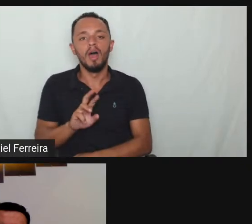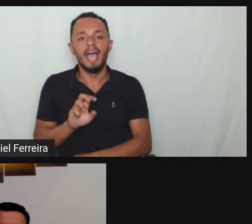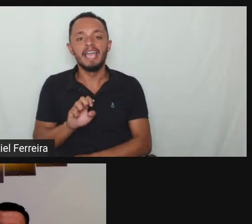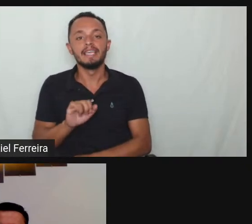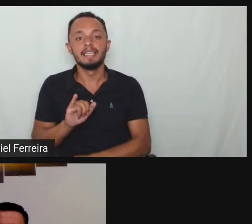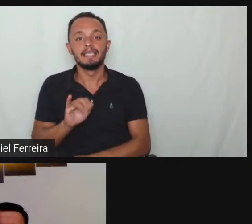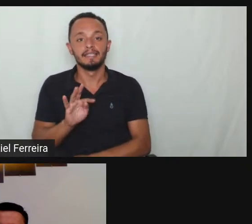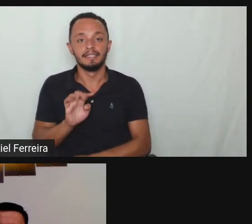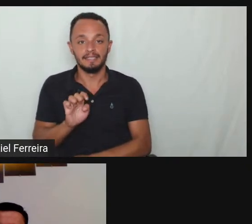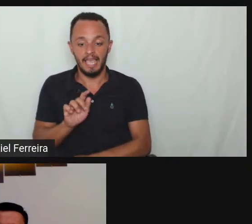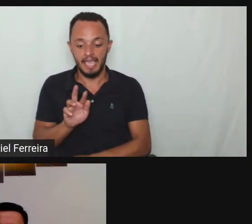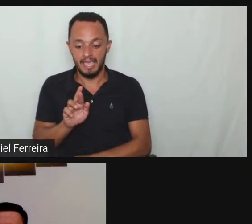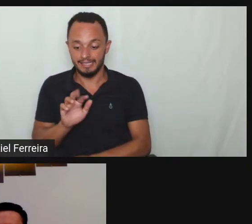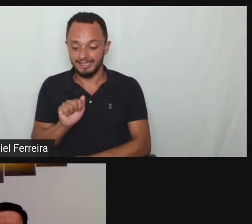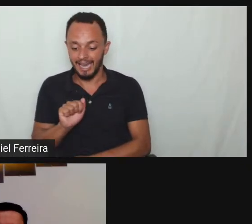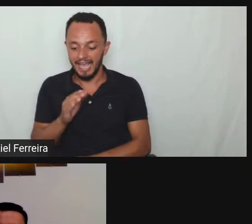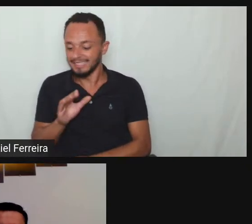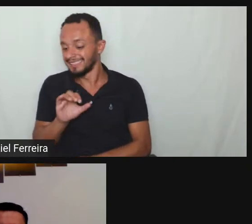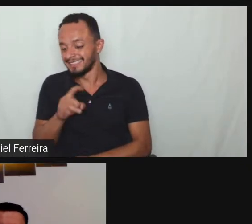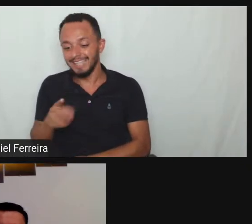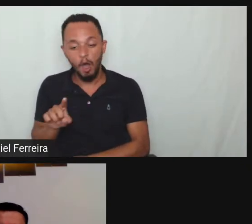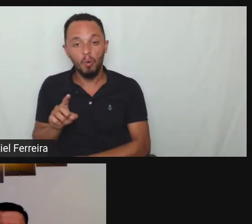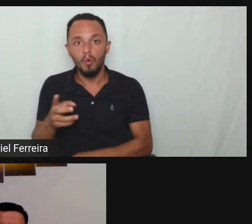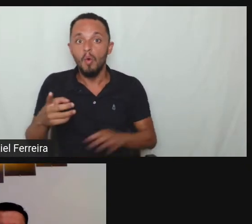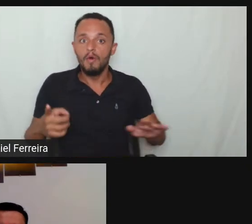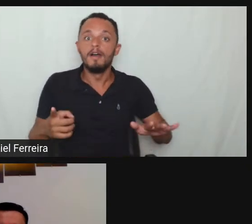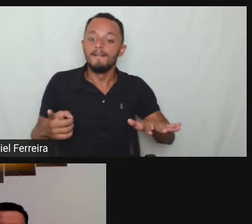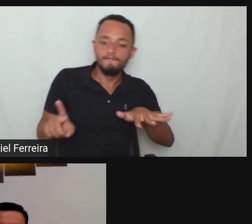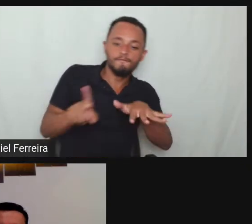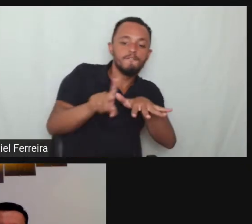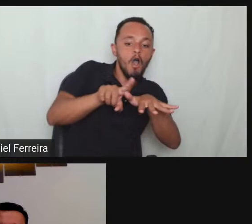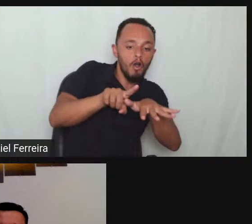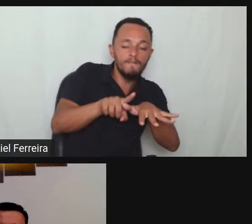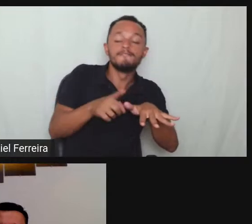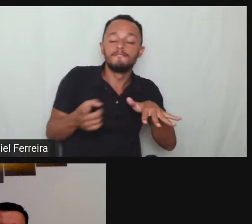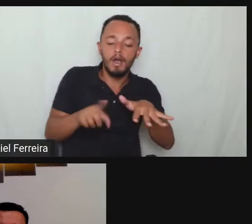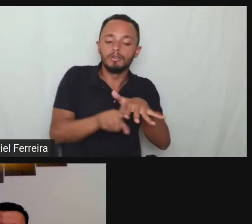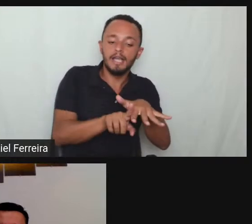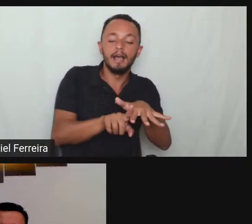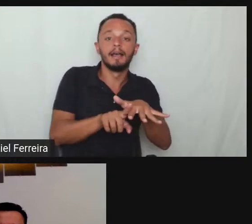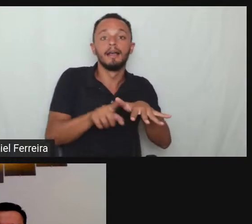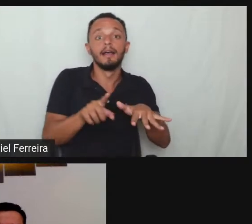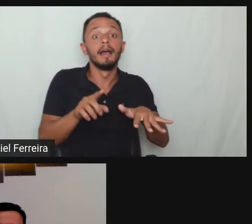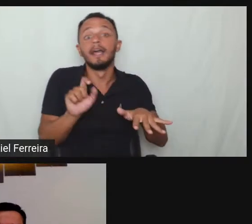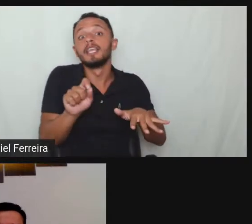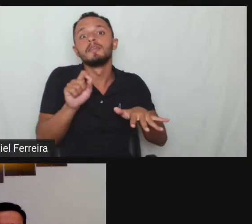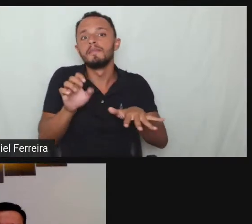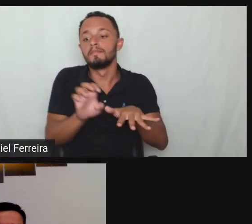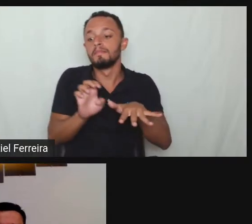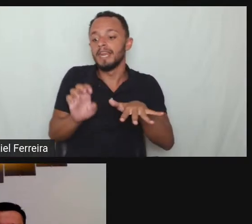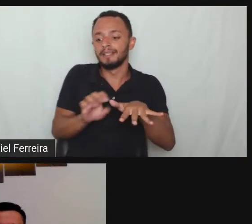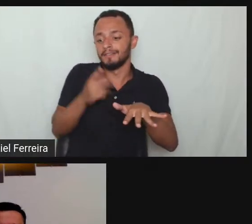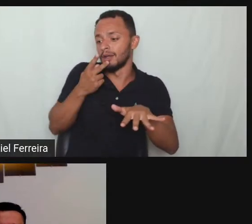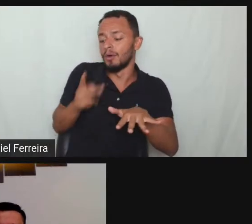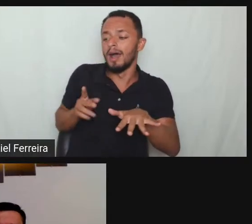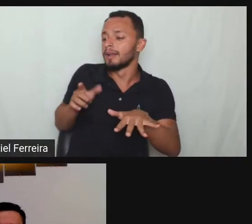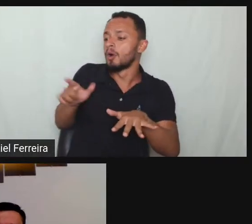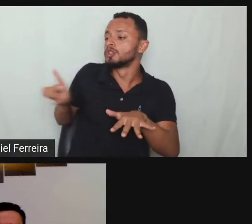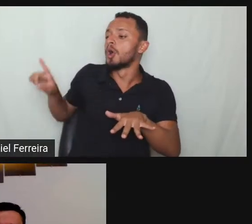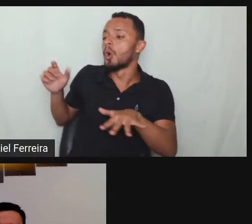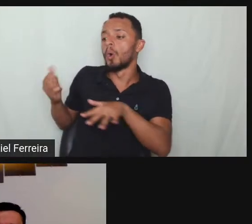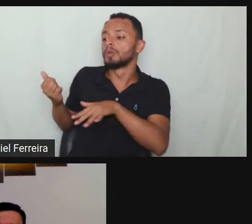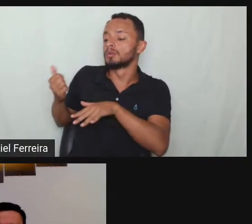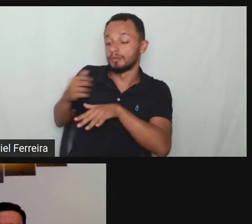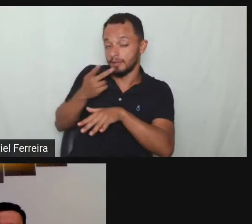deu um jeito de produzir prova de que haveria que ter contratado outra pessoa no lugar dele e na instrução probatória do